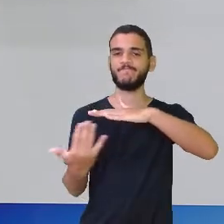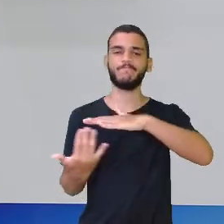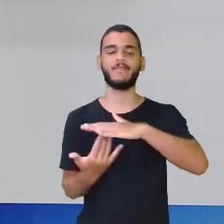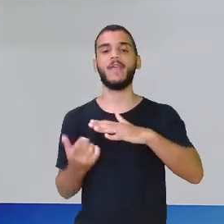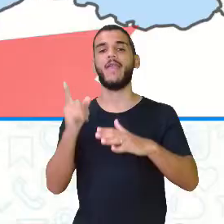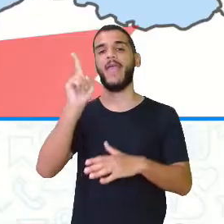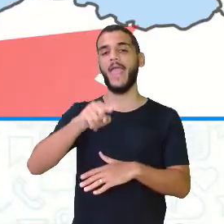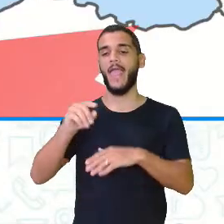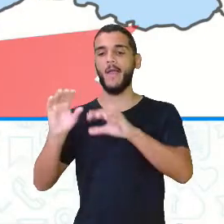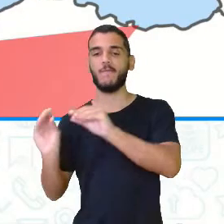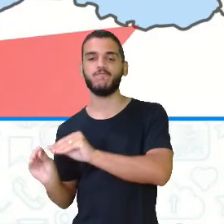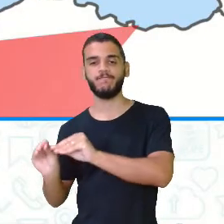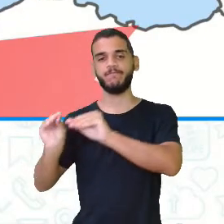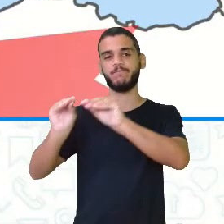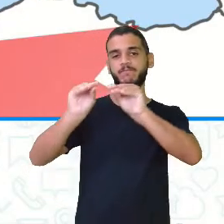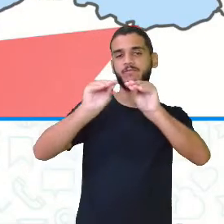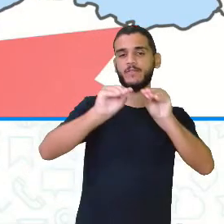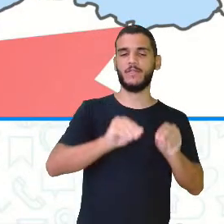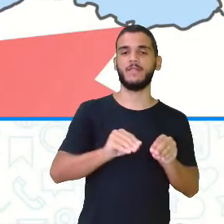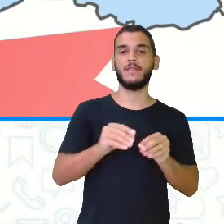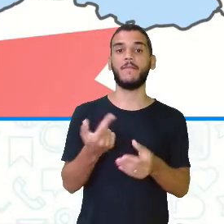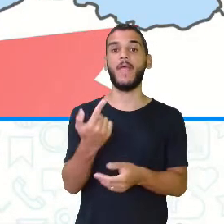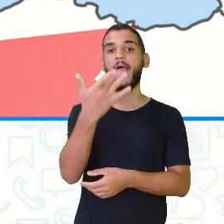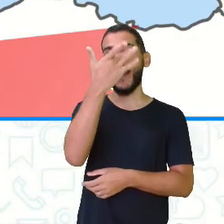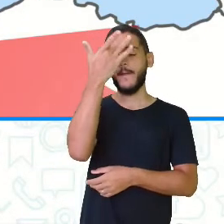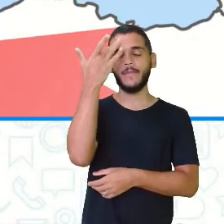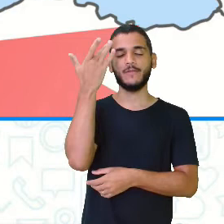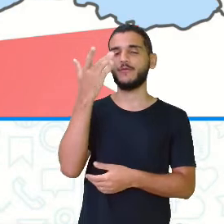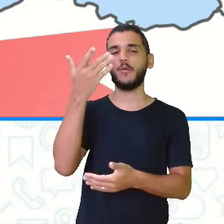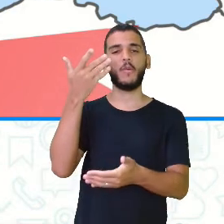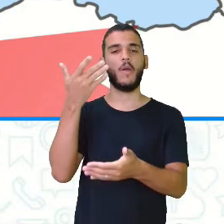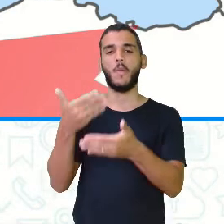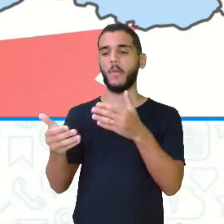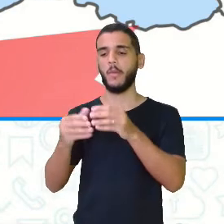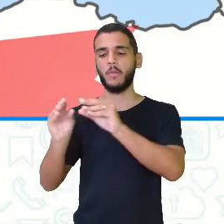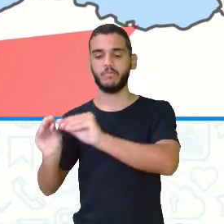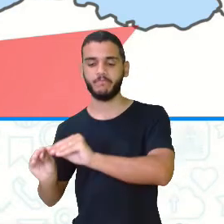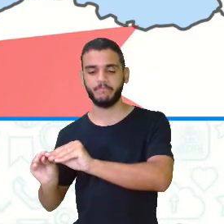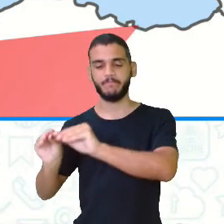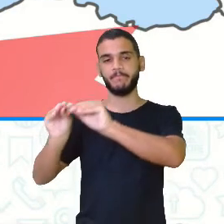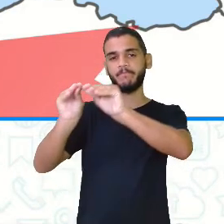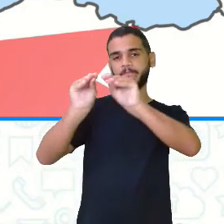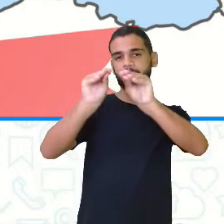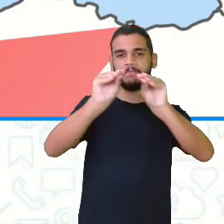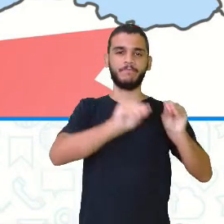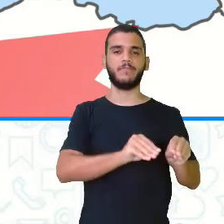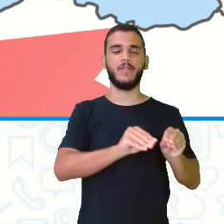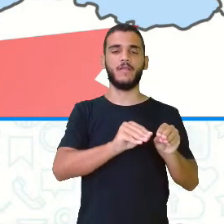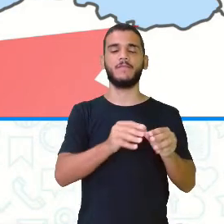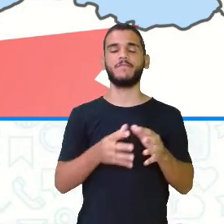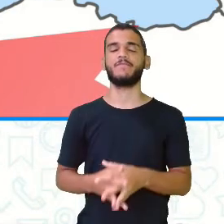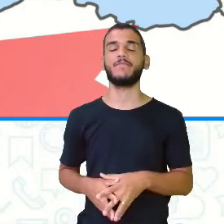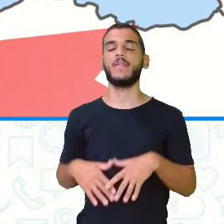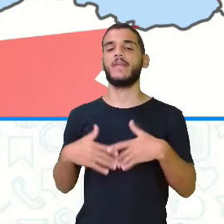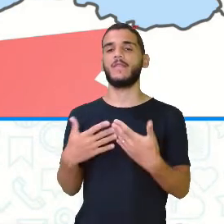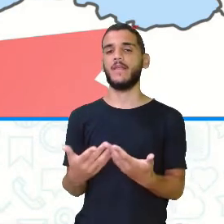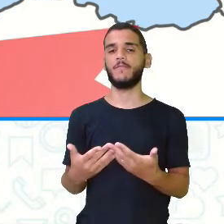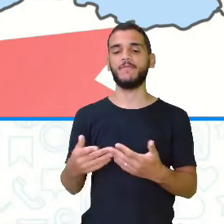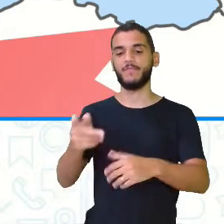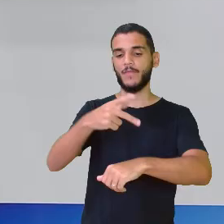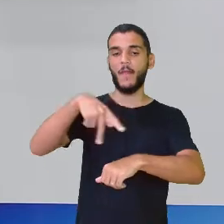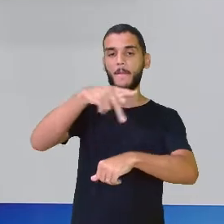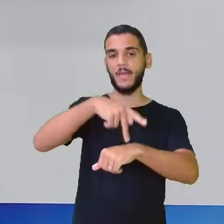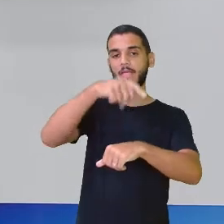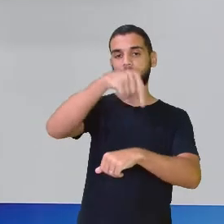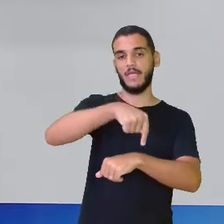deslocamento de uma pessoa, de um lugar para o outro. Ela tá se deslocando. Então, ela tá nesse país aqui,